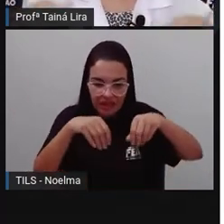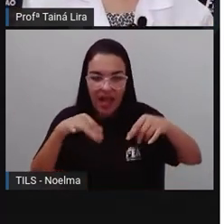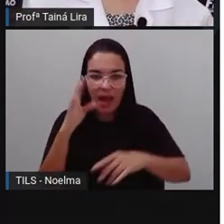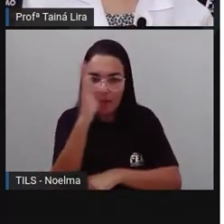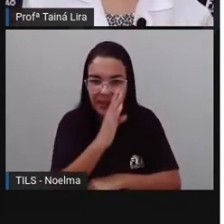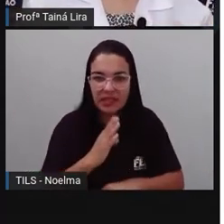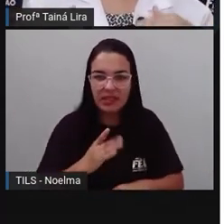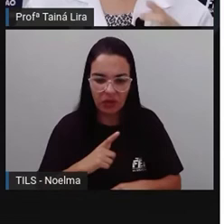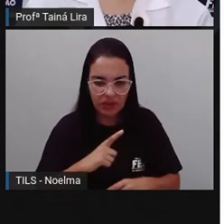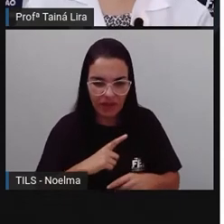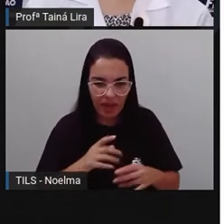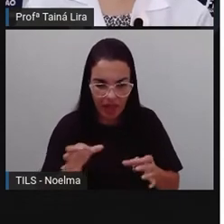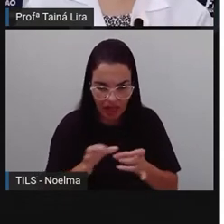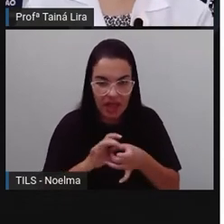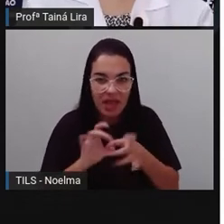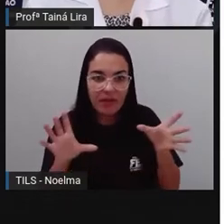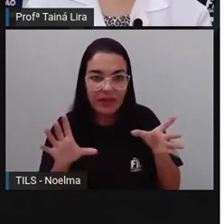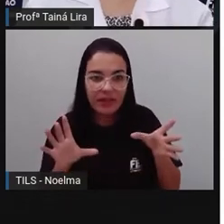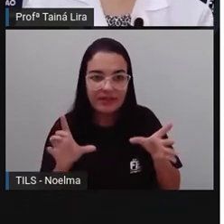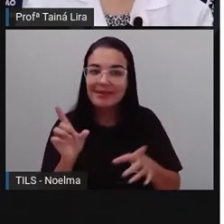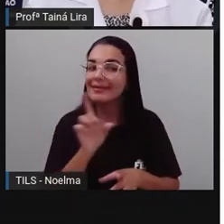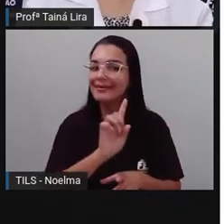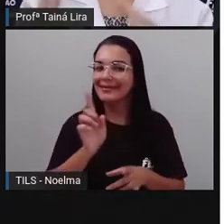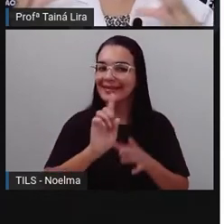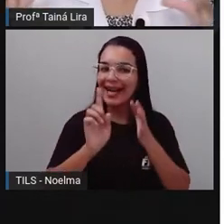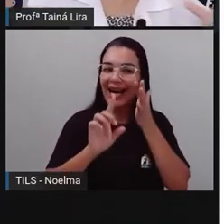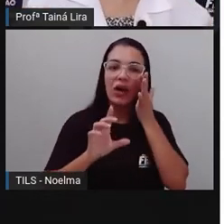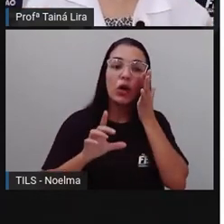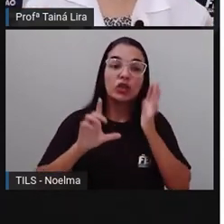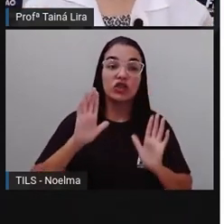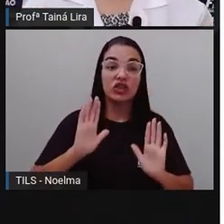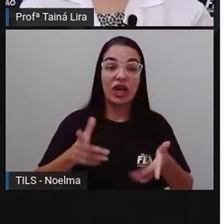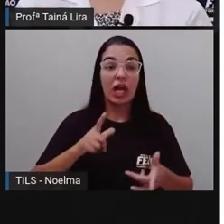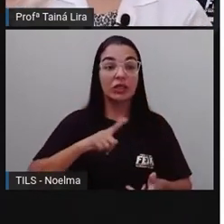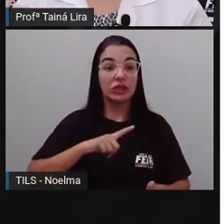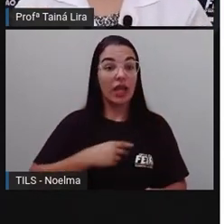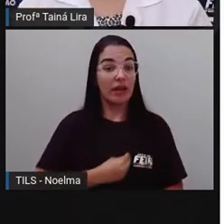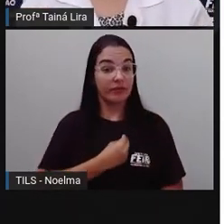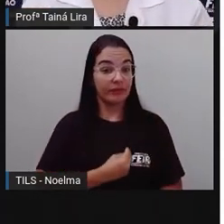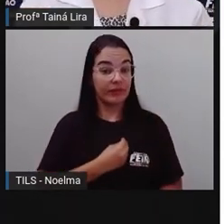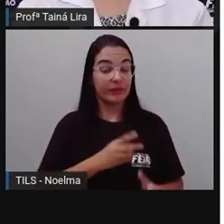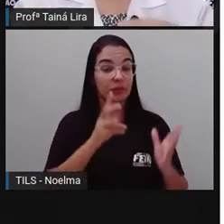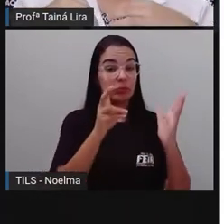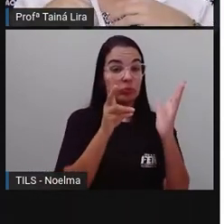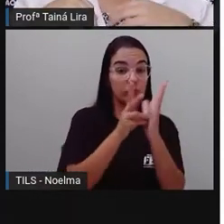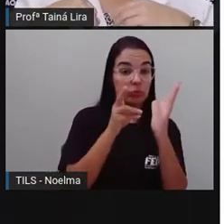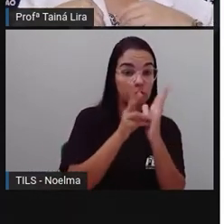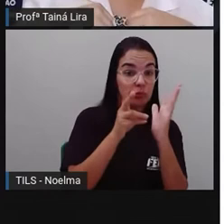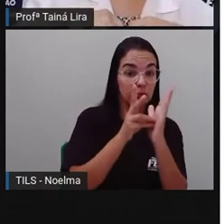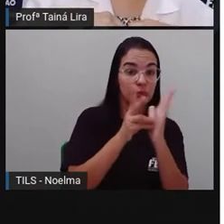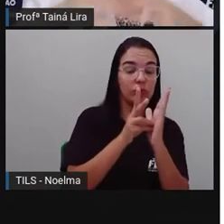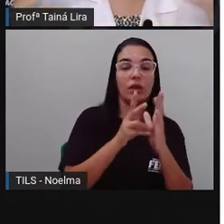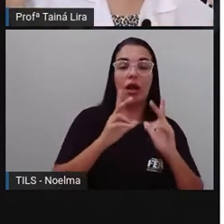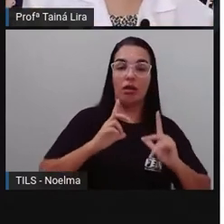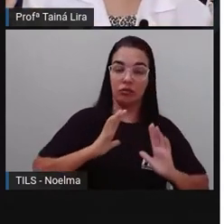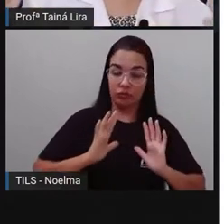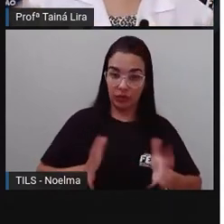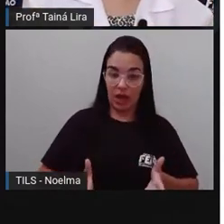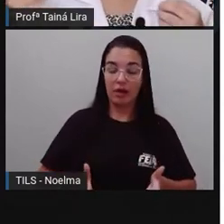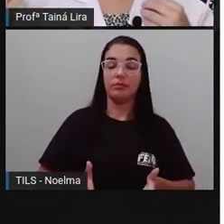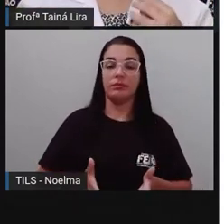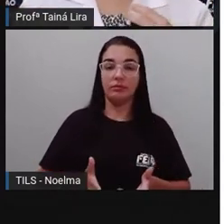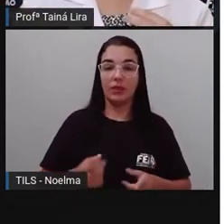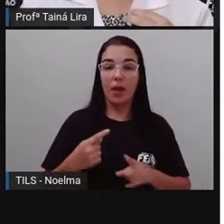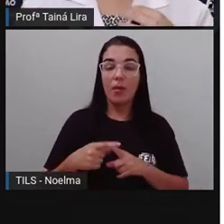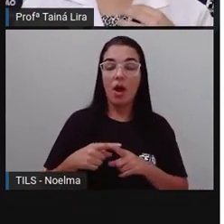indígenas, não é verdade, aqui os indígenas já estavam aqui. Mas eles resolveram fazer do